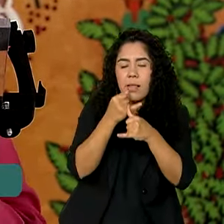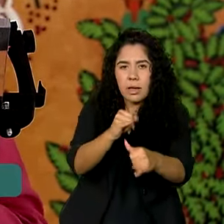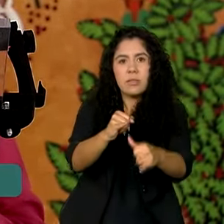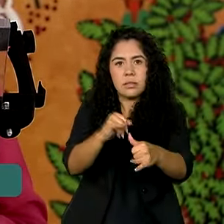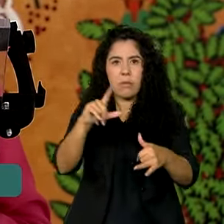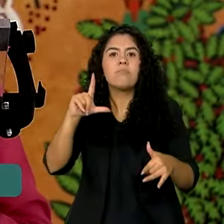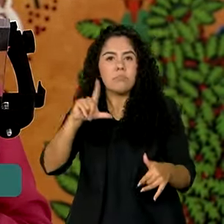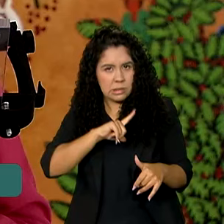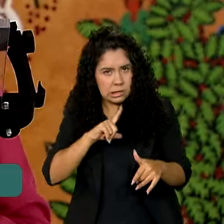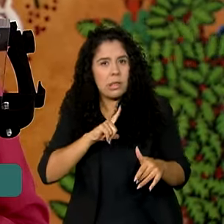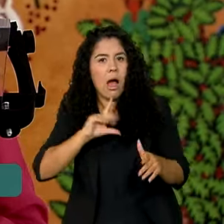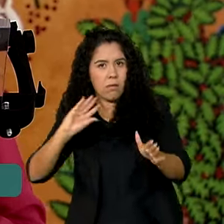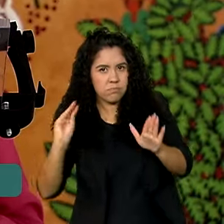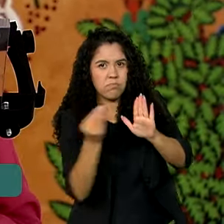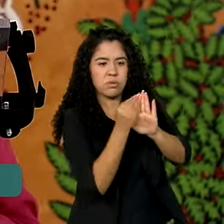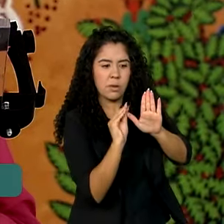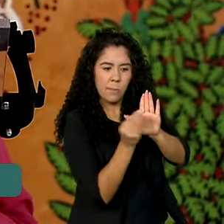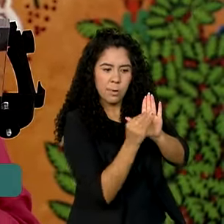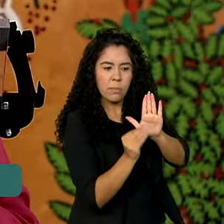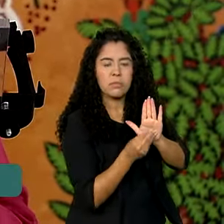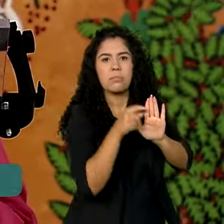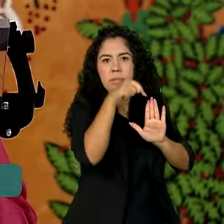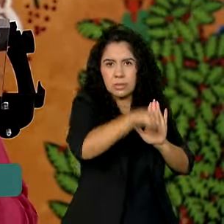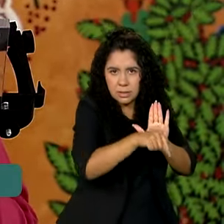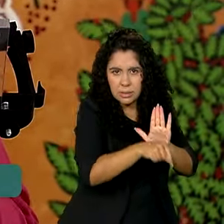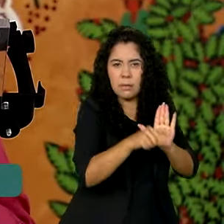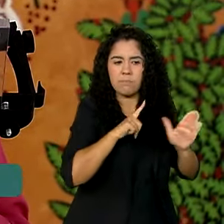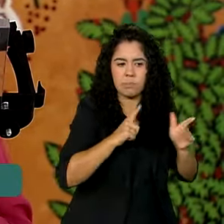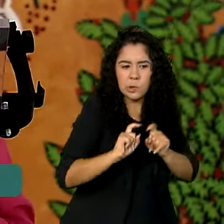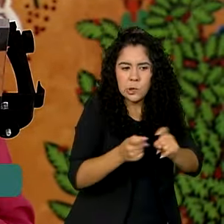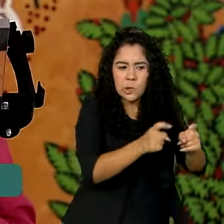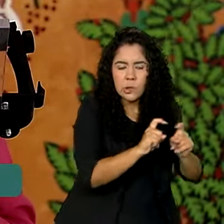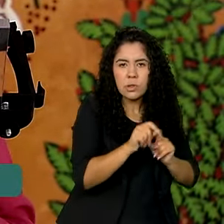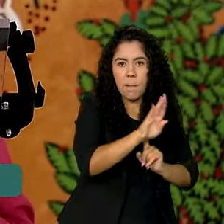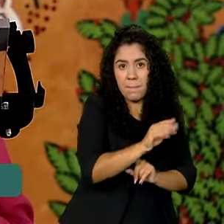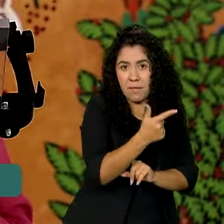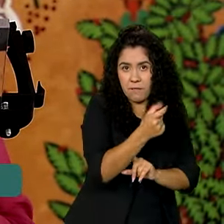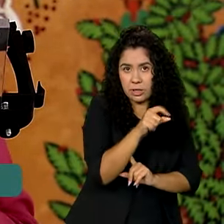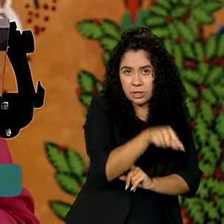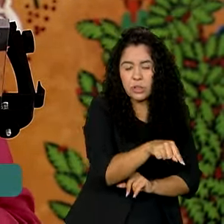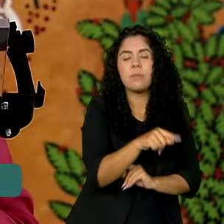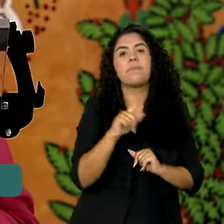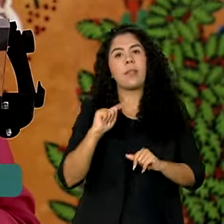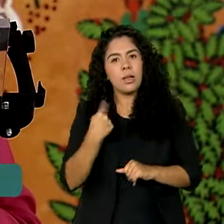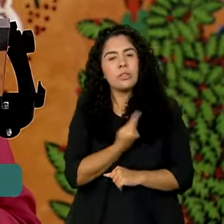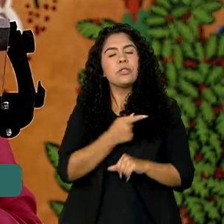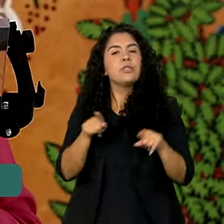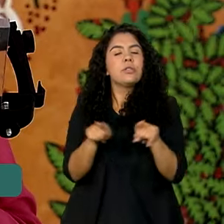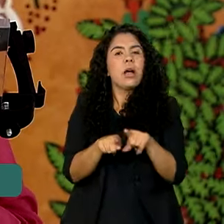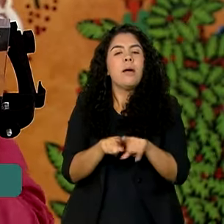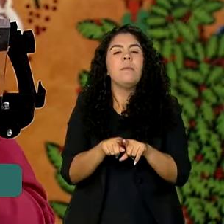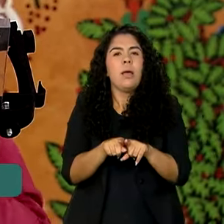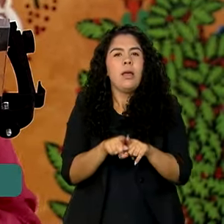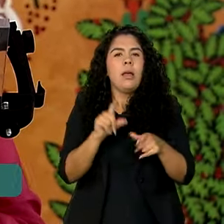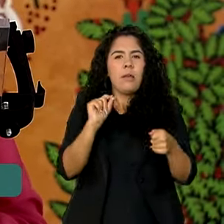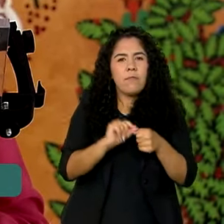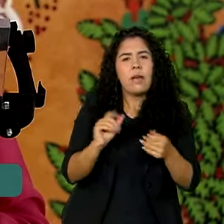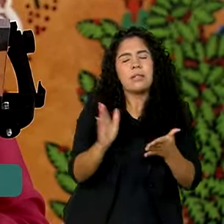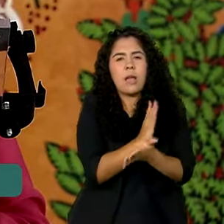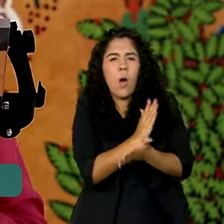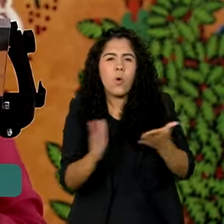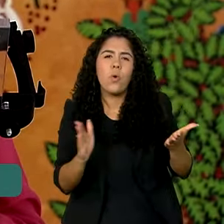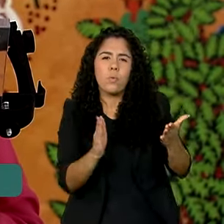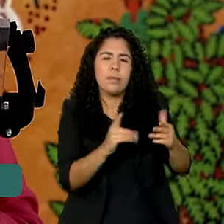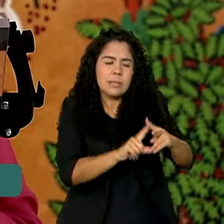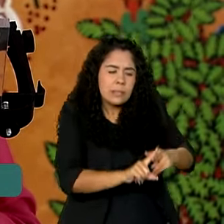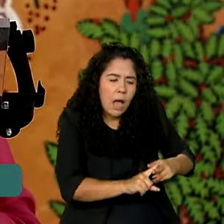no coração dos trabalhos do B20. Nós também fizemos alguns aprimoramentos no